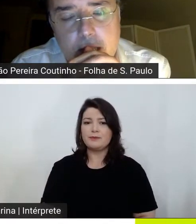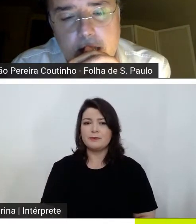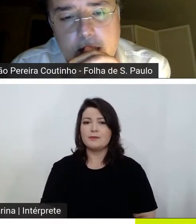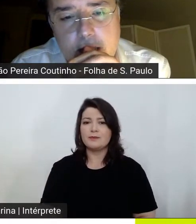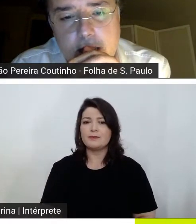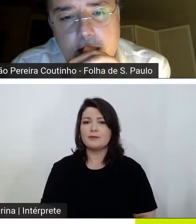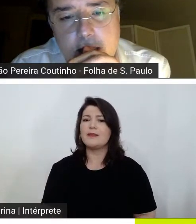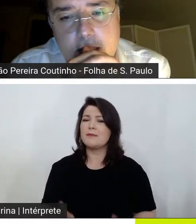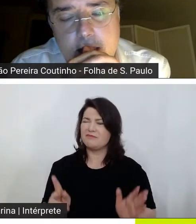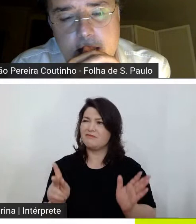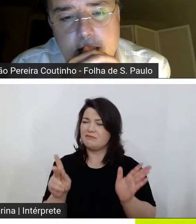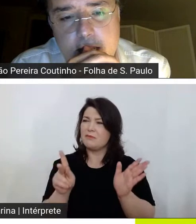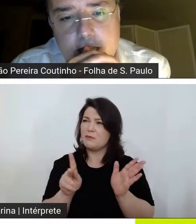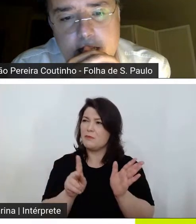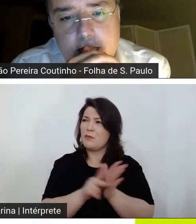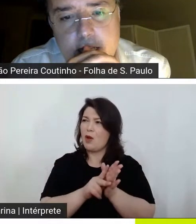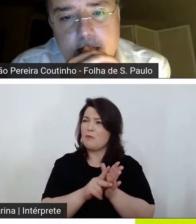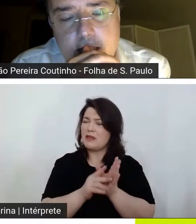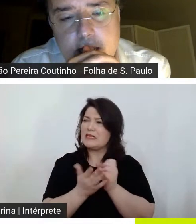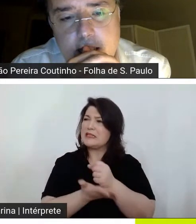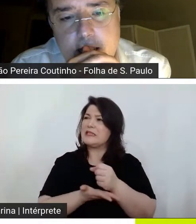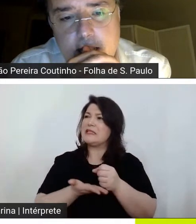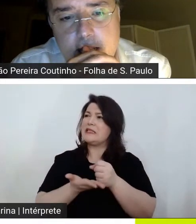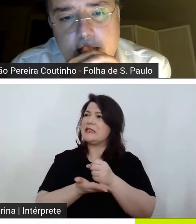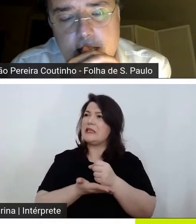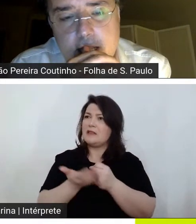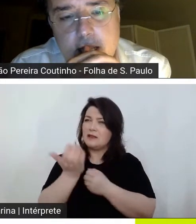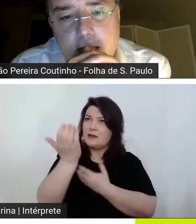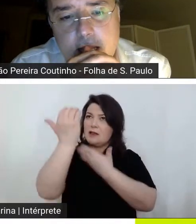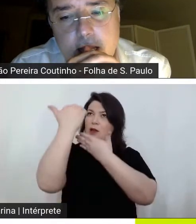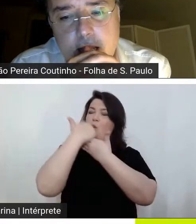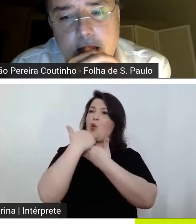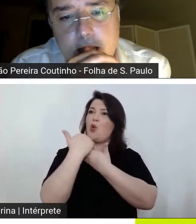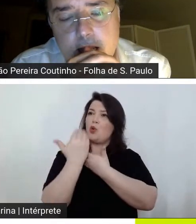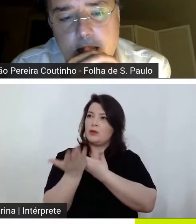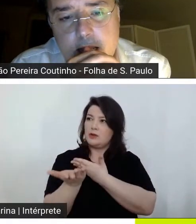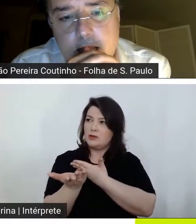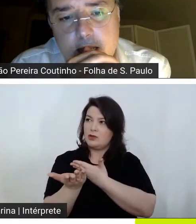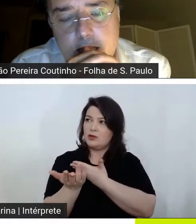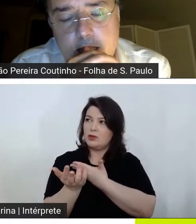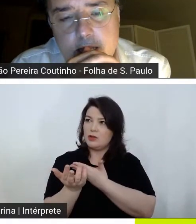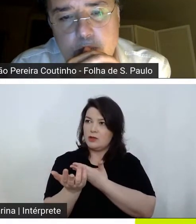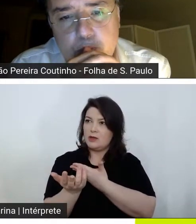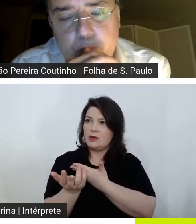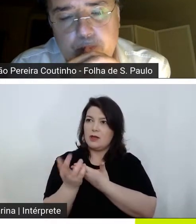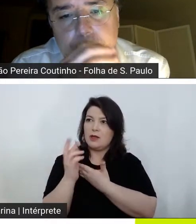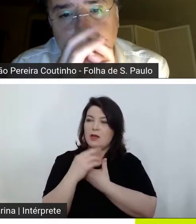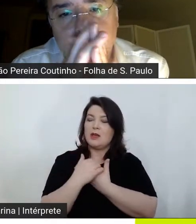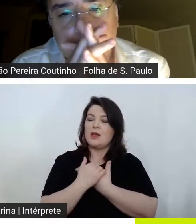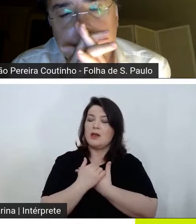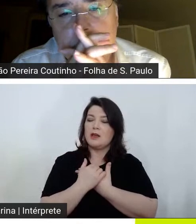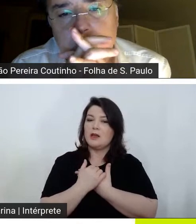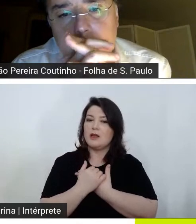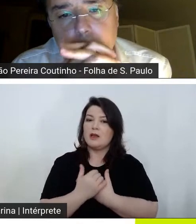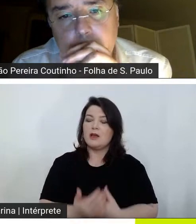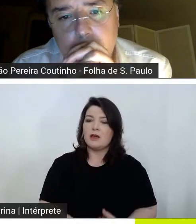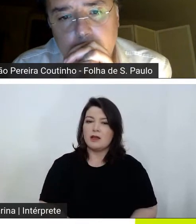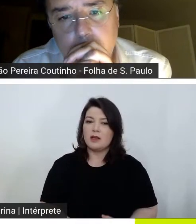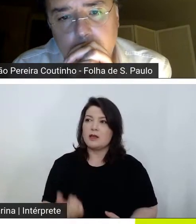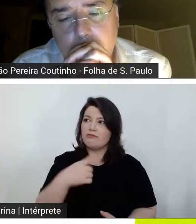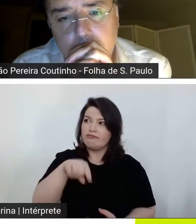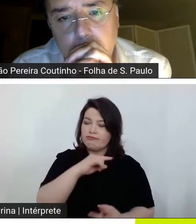essência desse inconsciente que não é o recalcado e o reprimido e que a gente